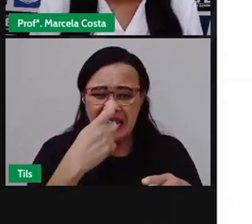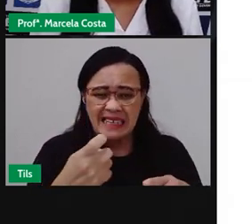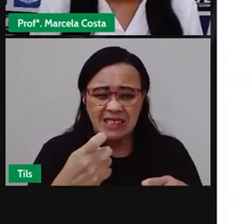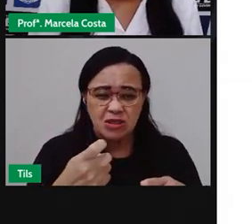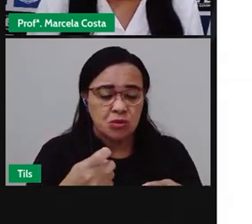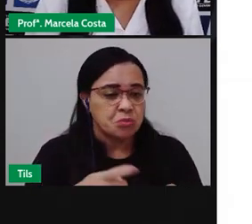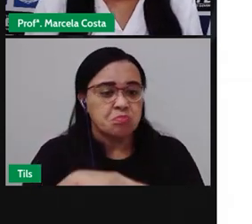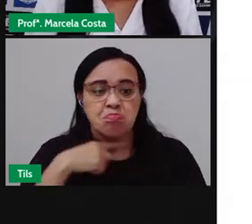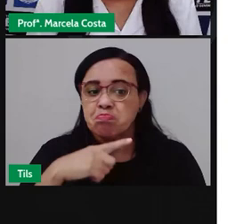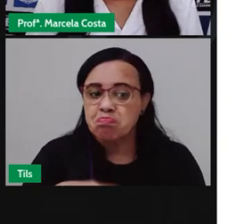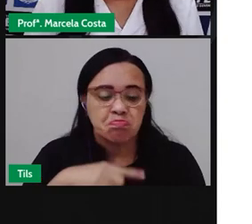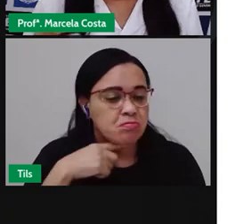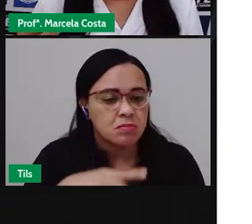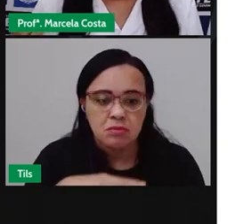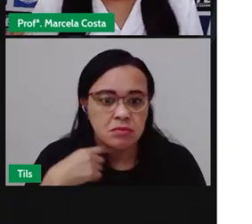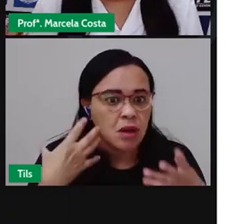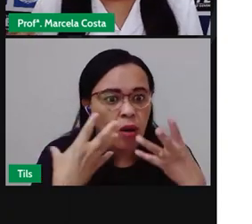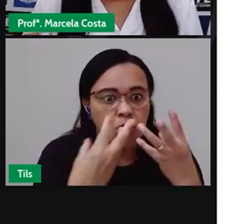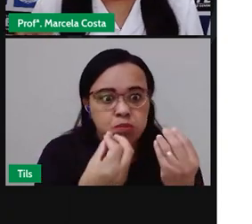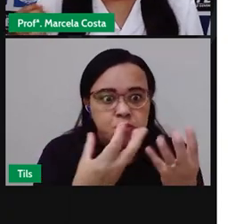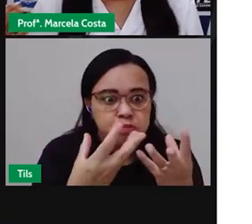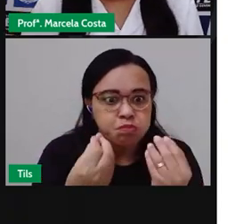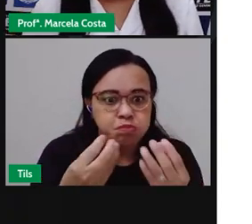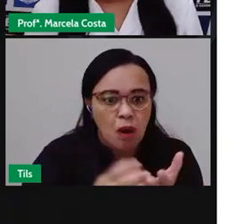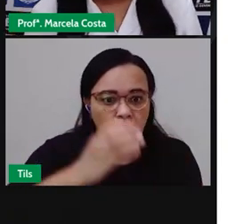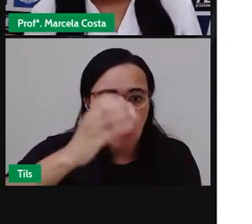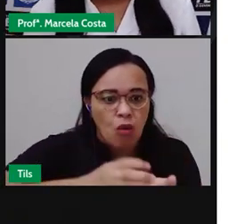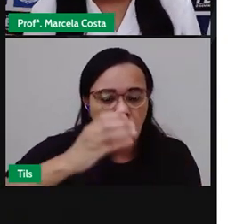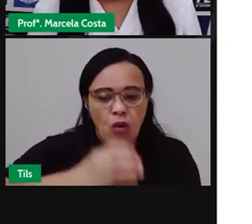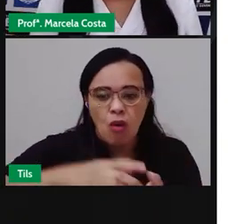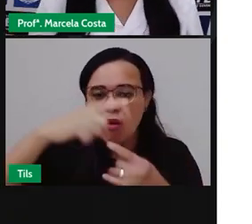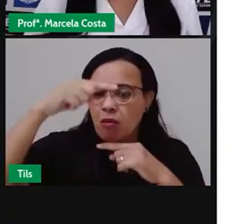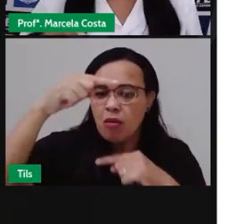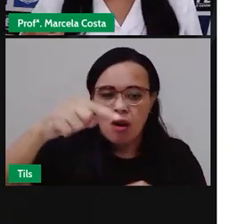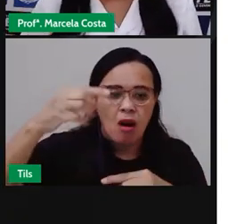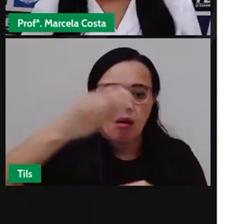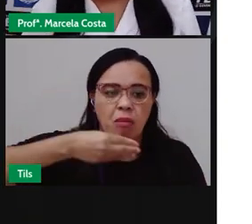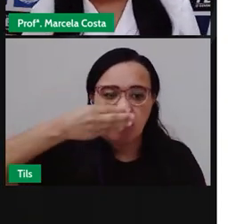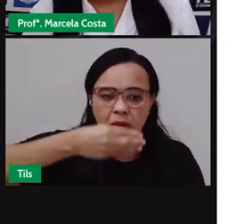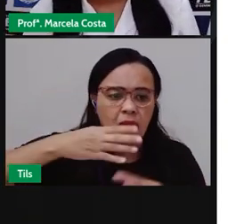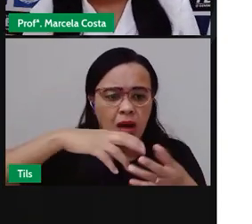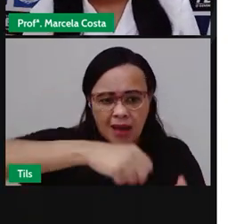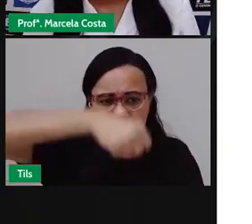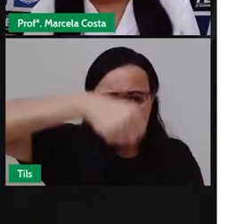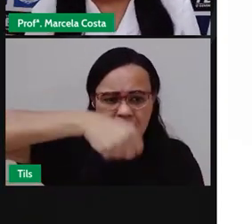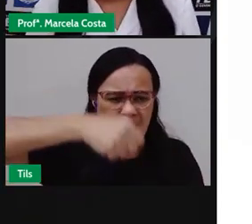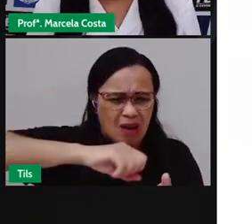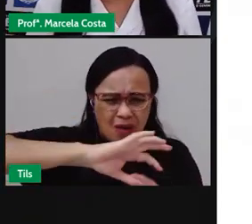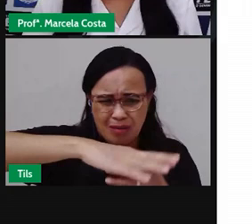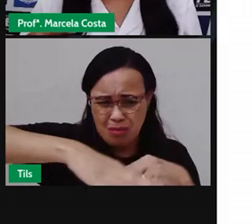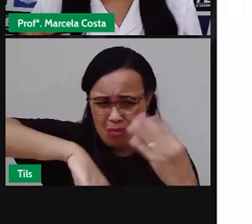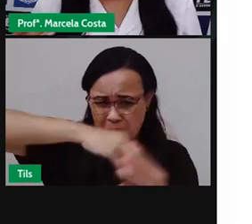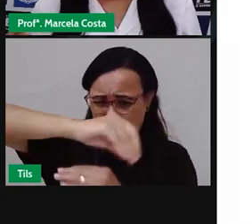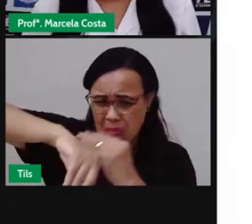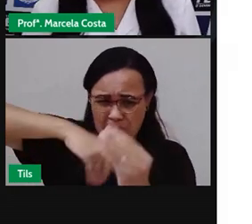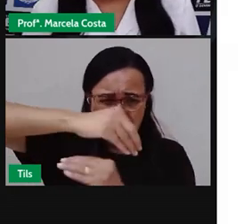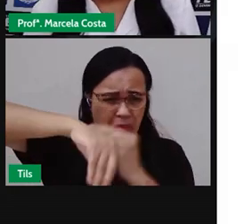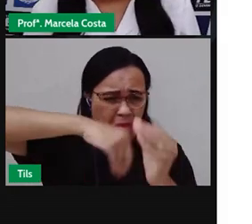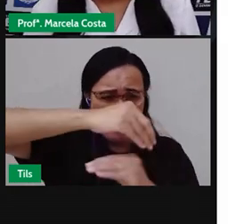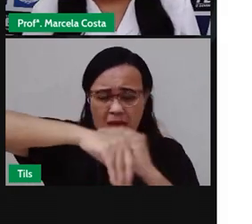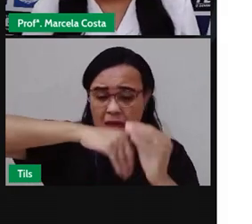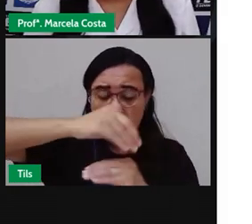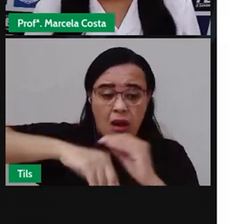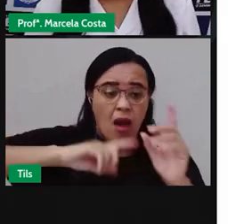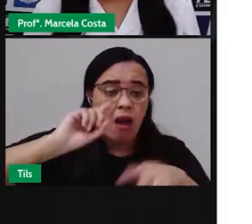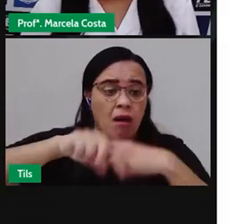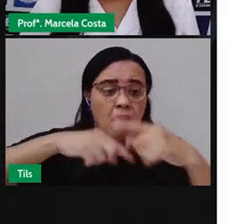quando chove. Então, no momento em que tem aquele lixo na rua, tem aquela garrafa pet, por exemplo, e começa a chover